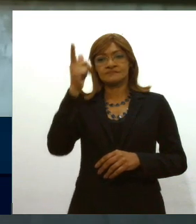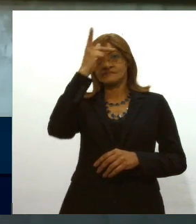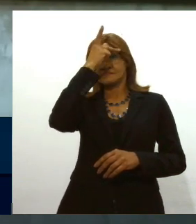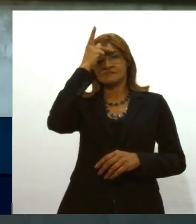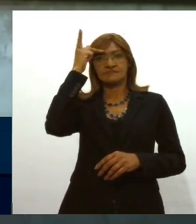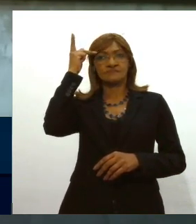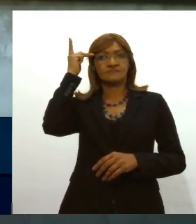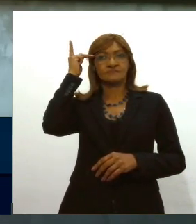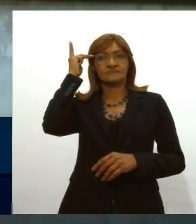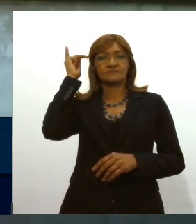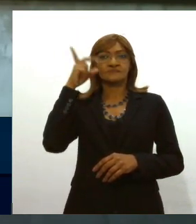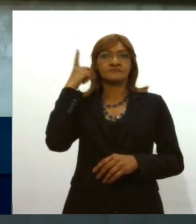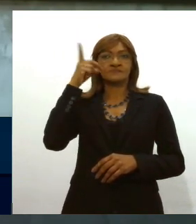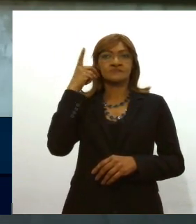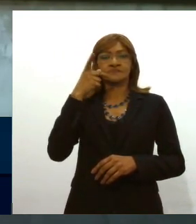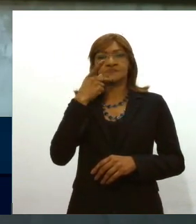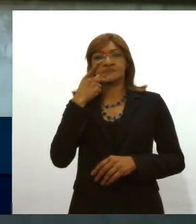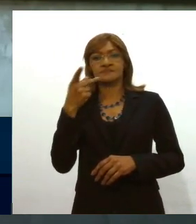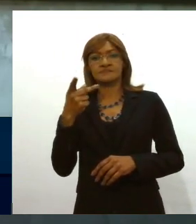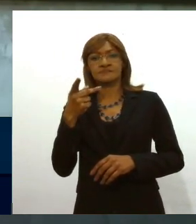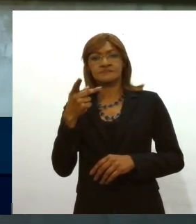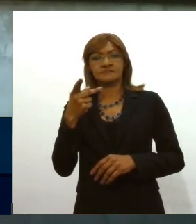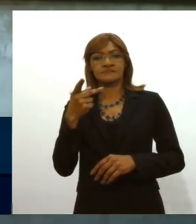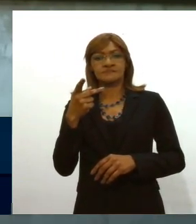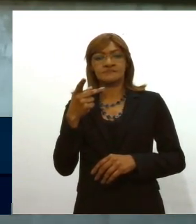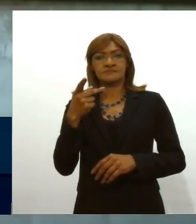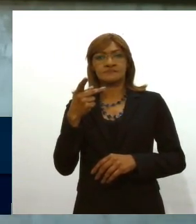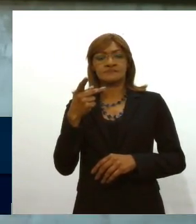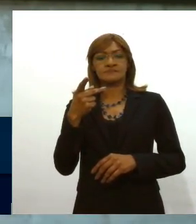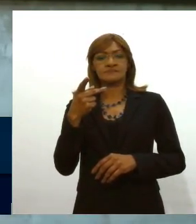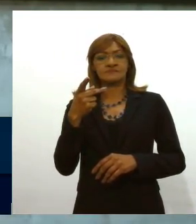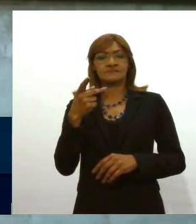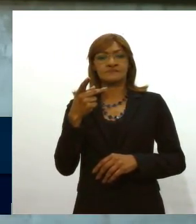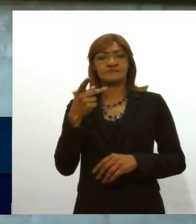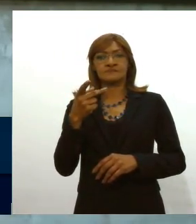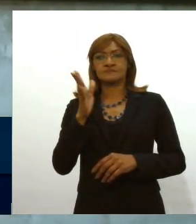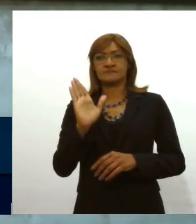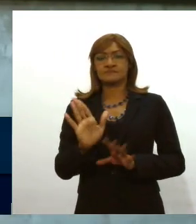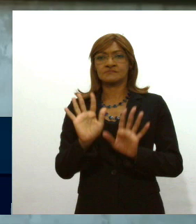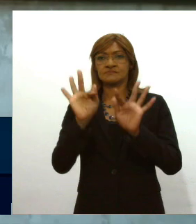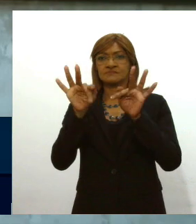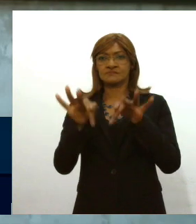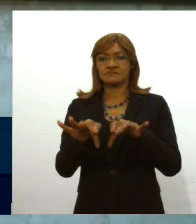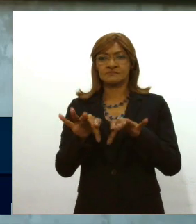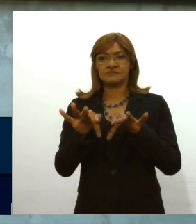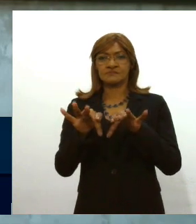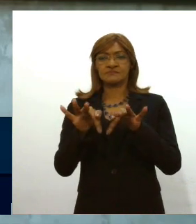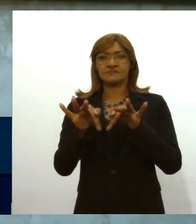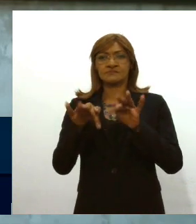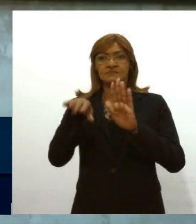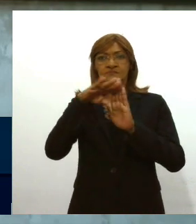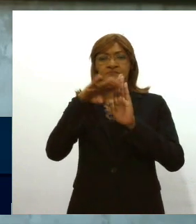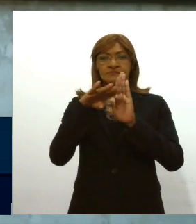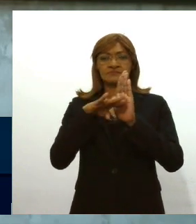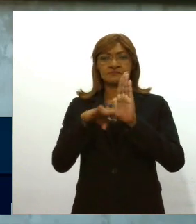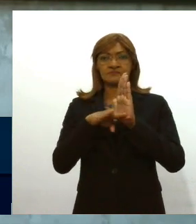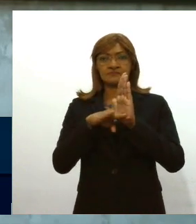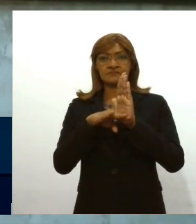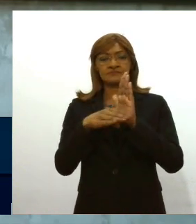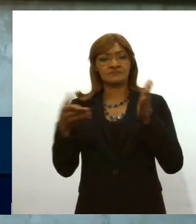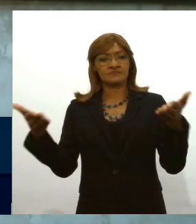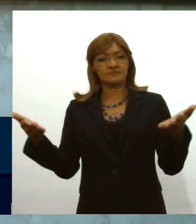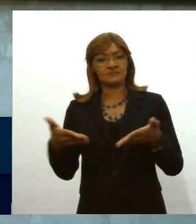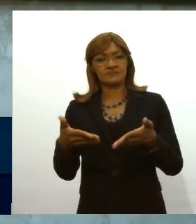deputados inscritos para falar e já encerrada a apreciação das matérias de hoje